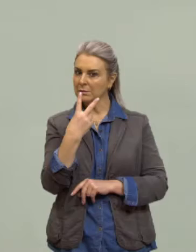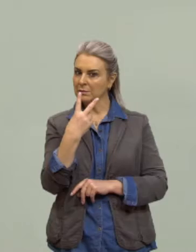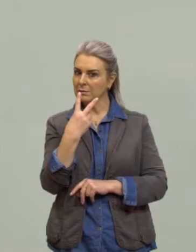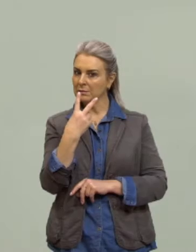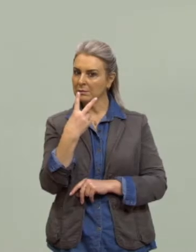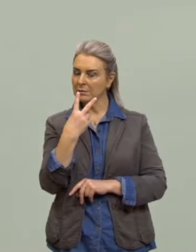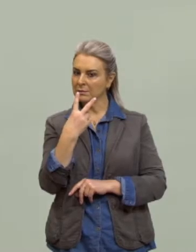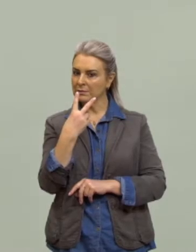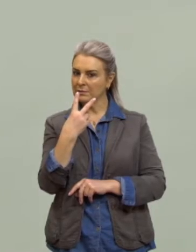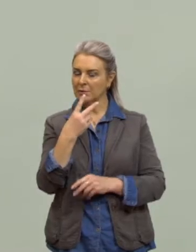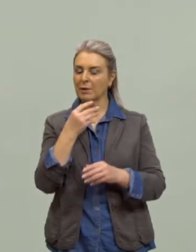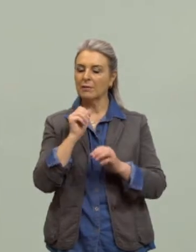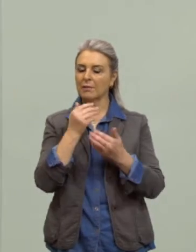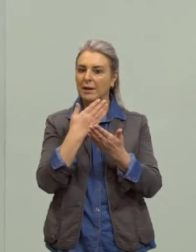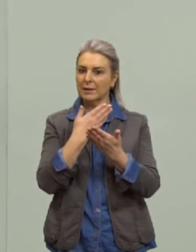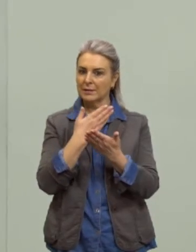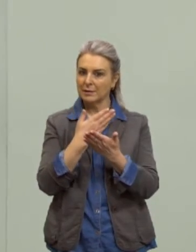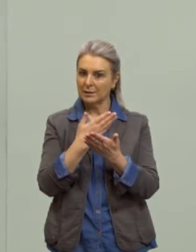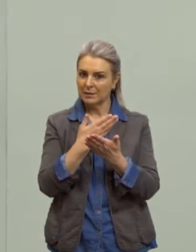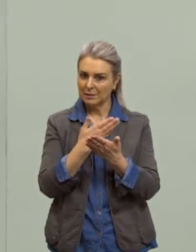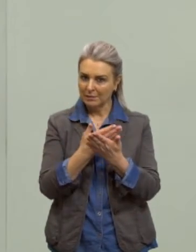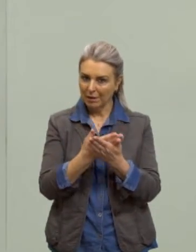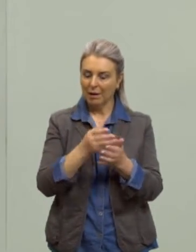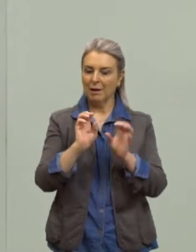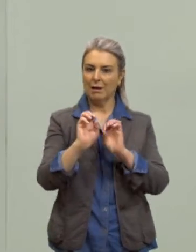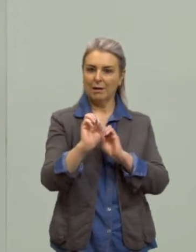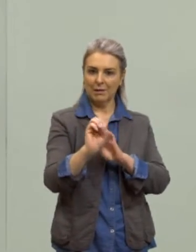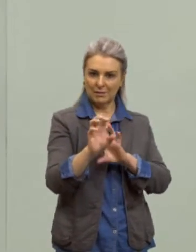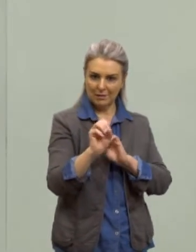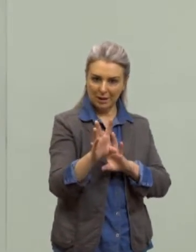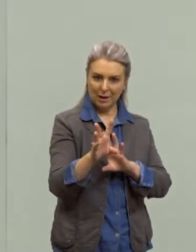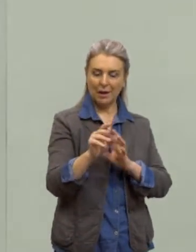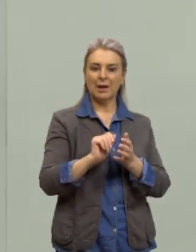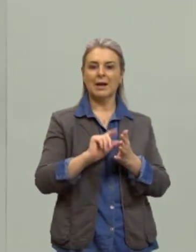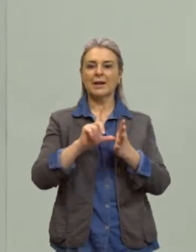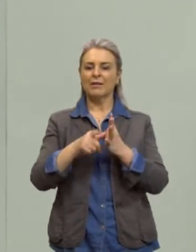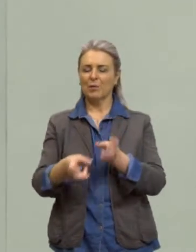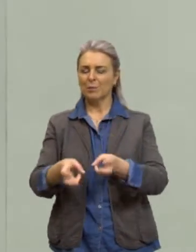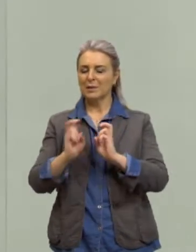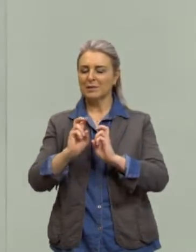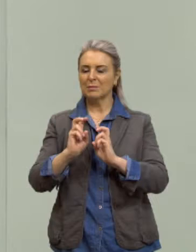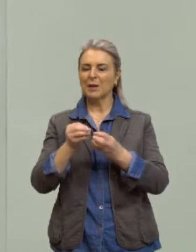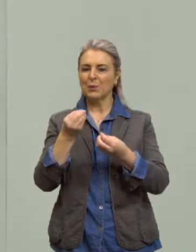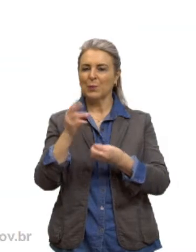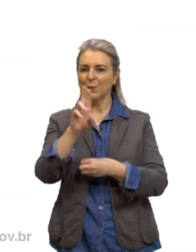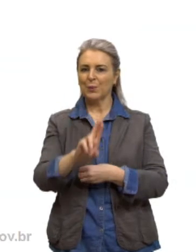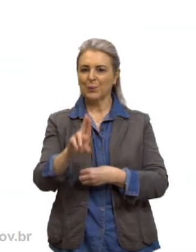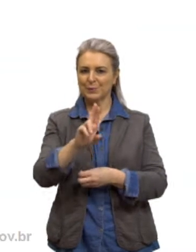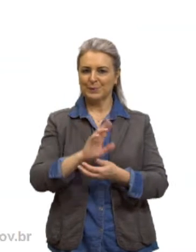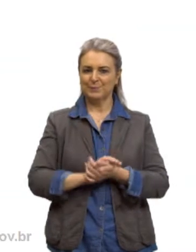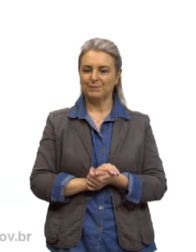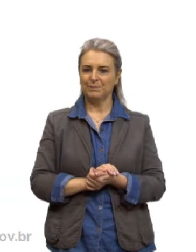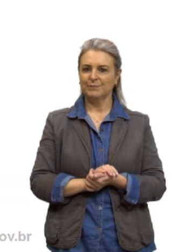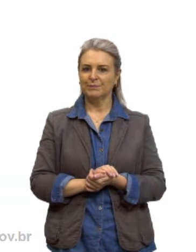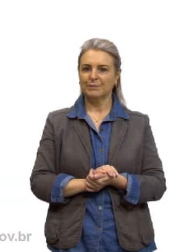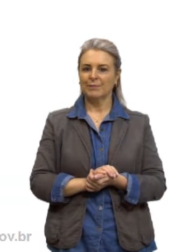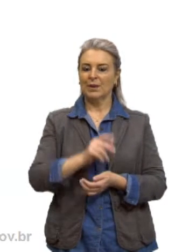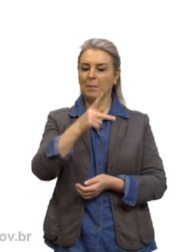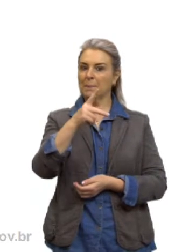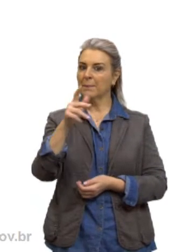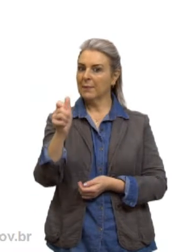destas duas aulas de progressão aritmética e progressão geométrica. Na aula de hoje, então, progressões